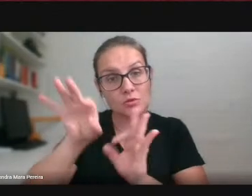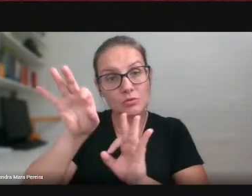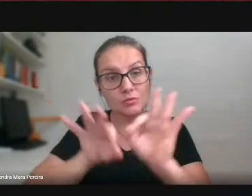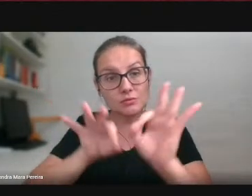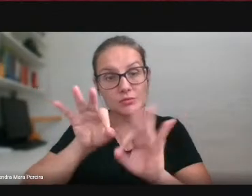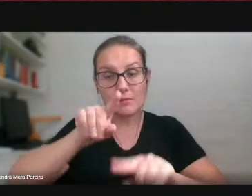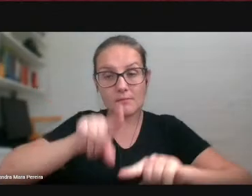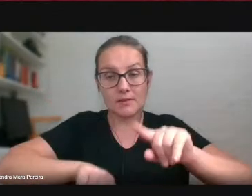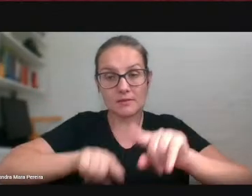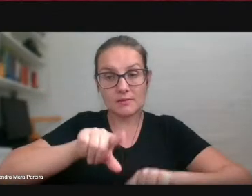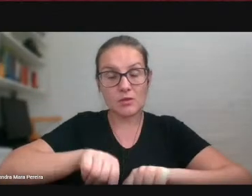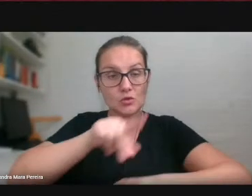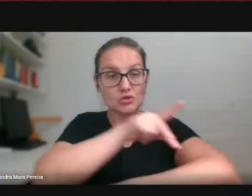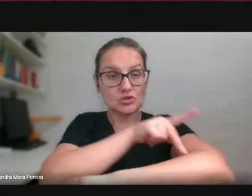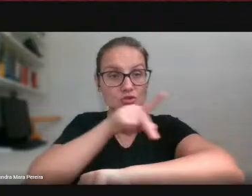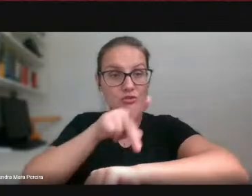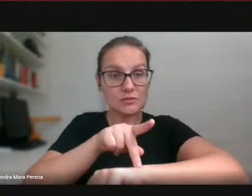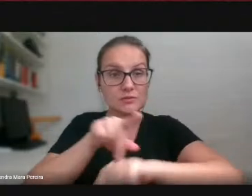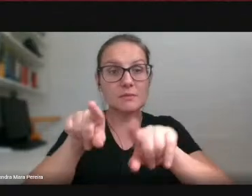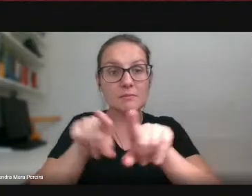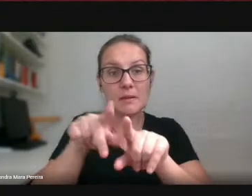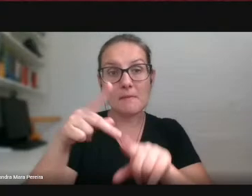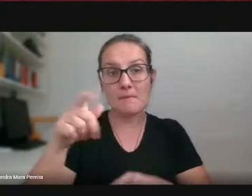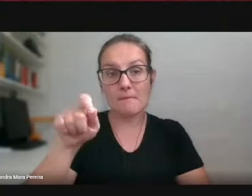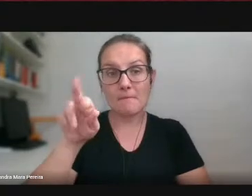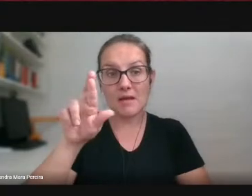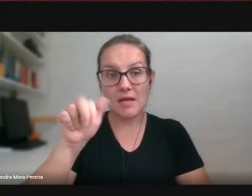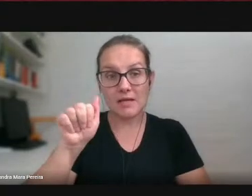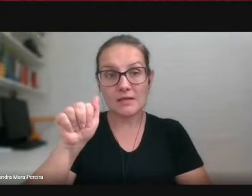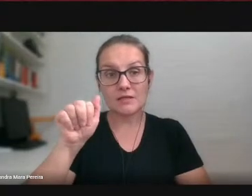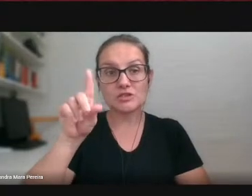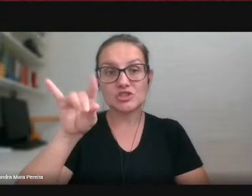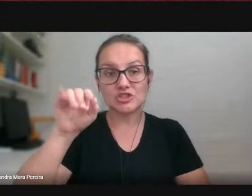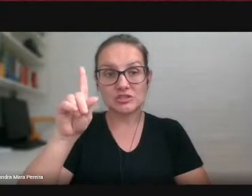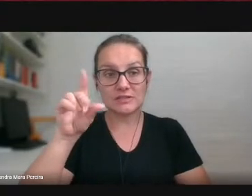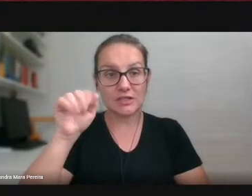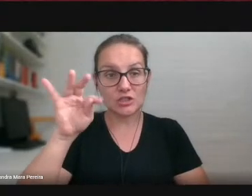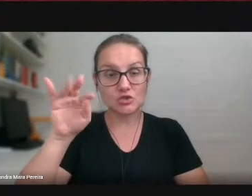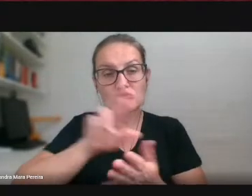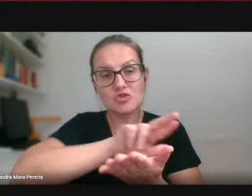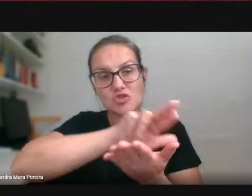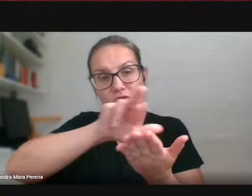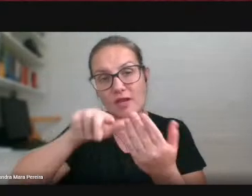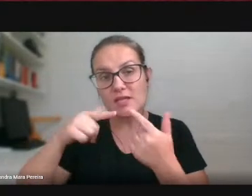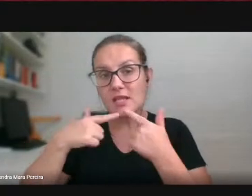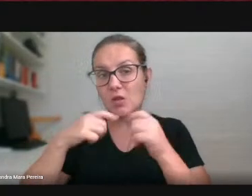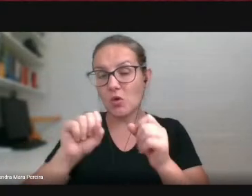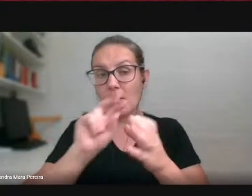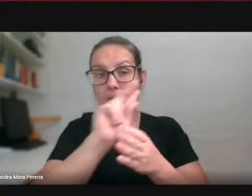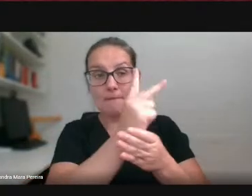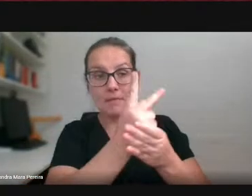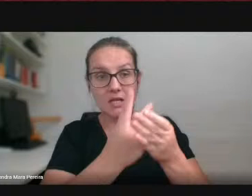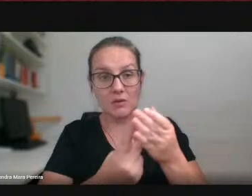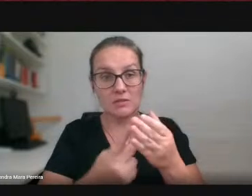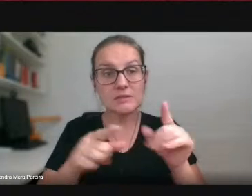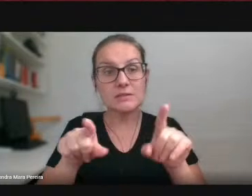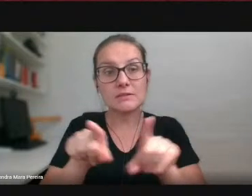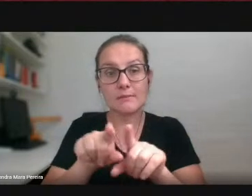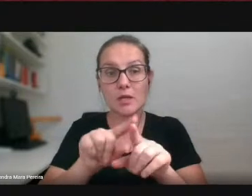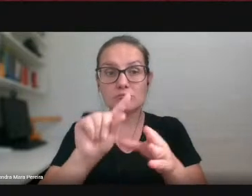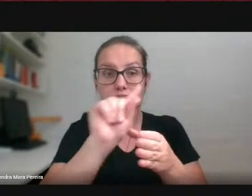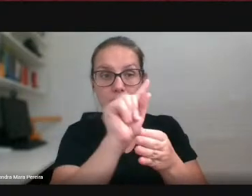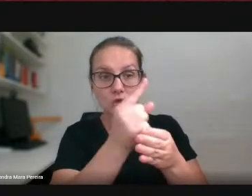de materiais didáticos e paradidáticos em diversas linguagens bilingües e monolíngües